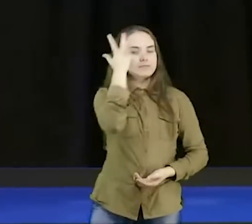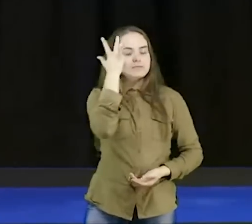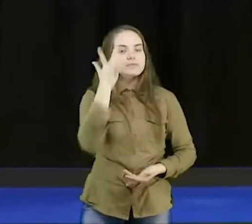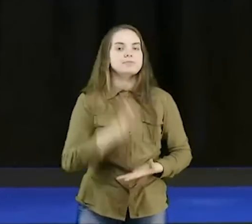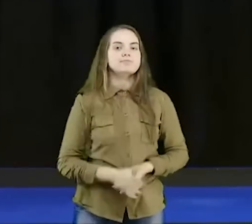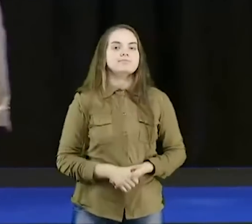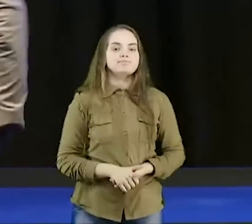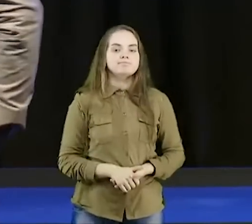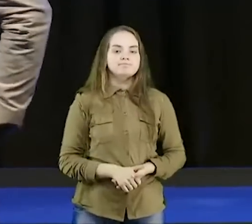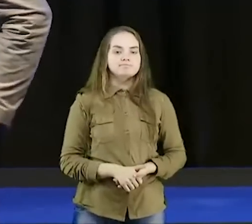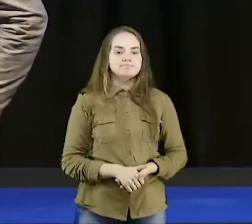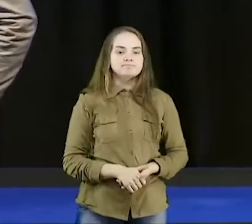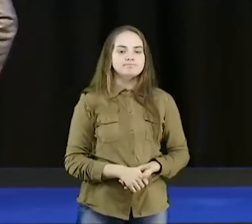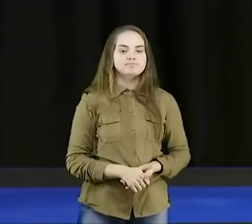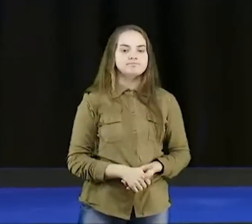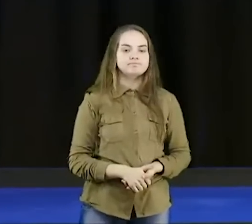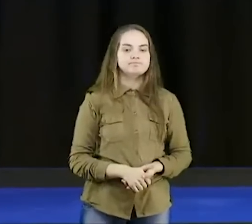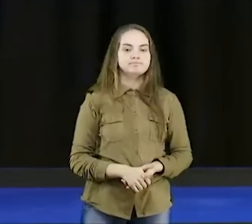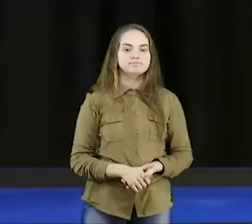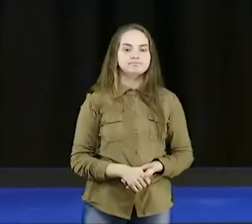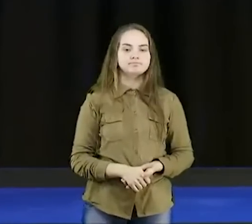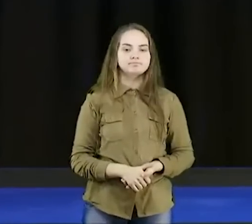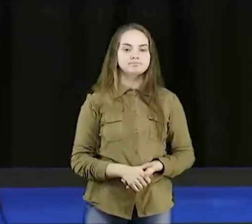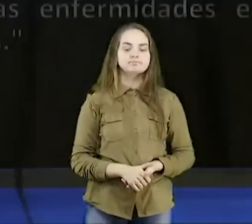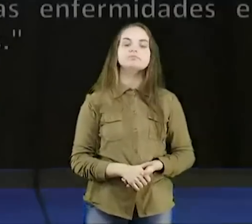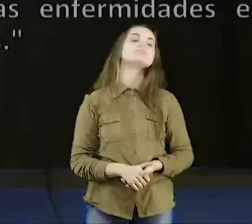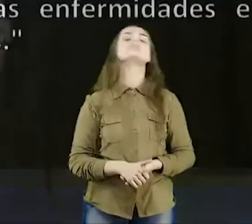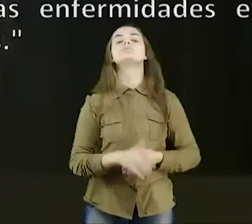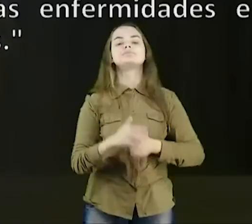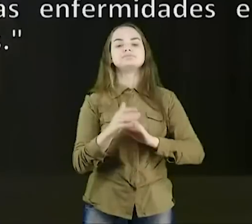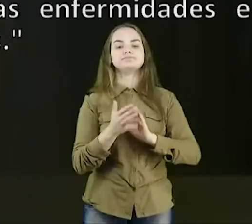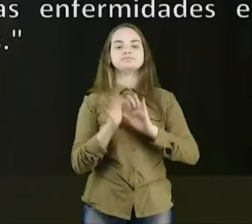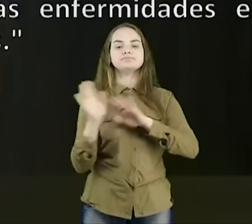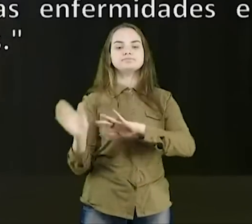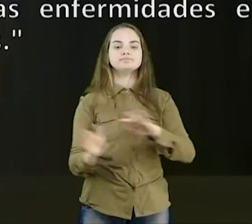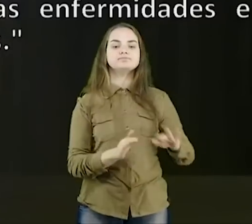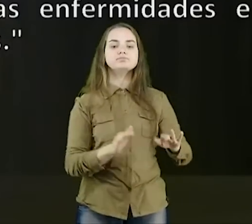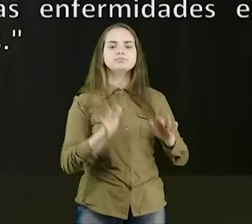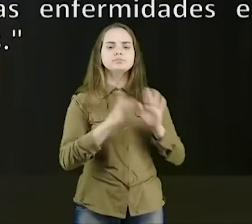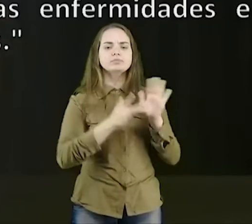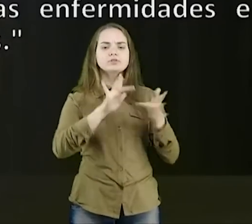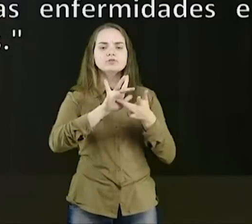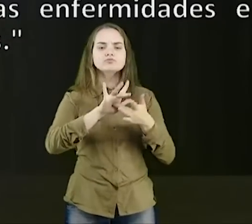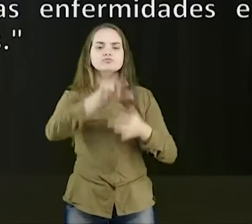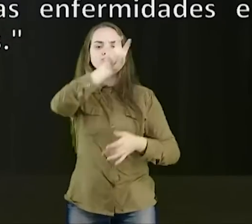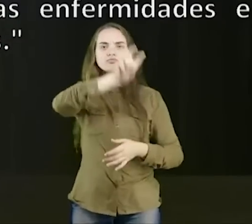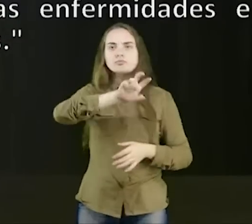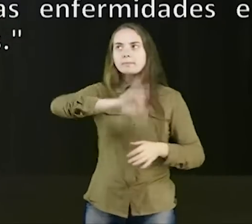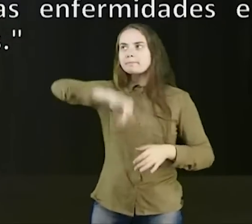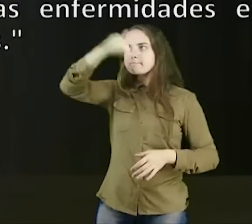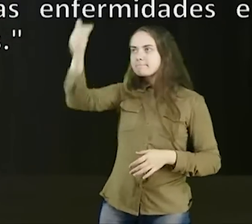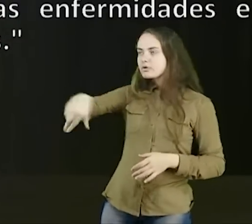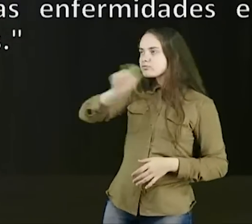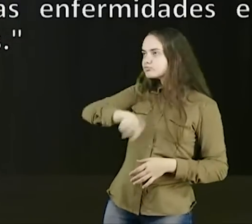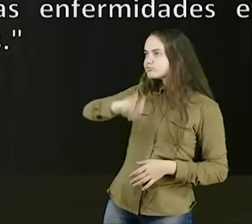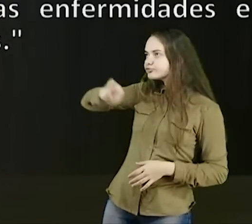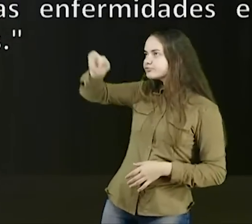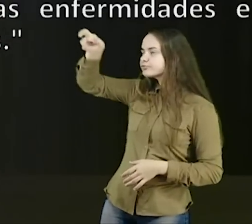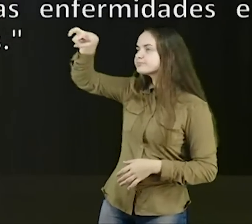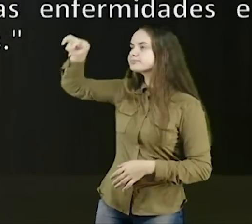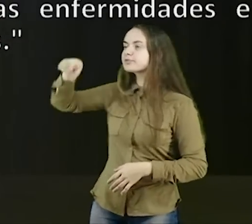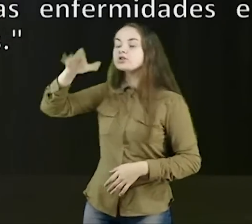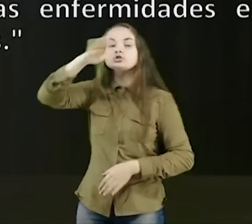e aí, Jesus vem, Marcos 3, e subiu ao monte, e chamou para si, os que ele quis, e vieram a ele,